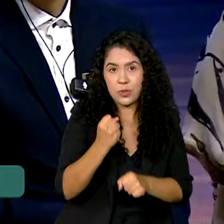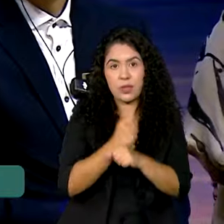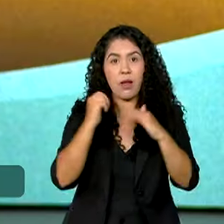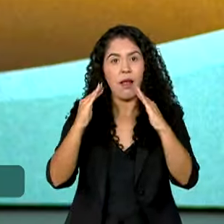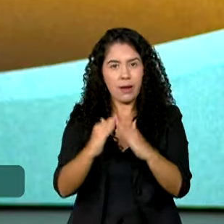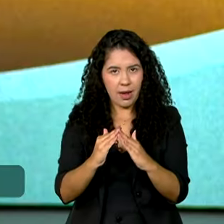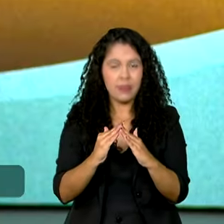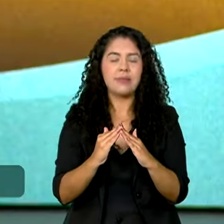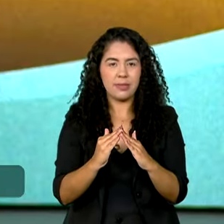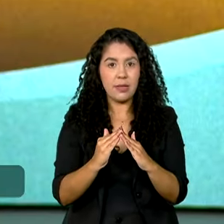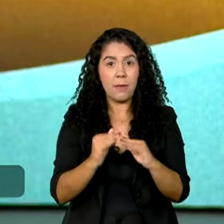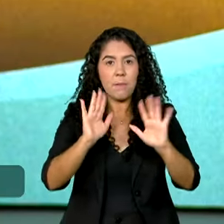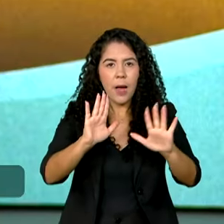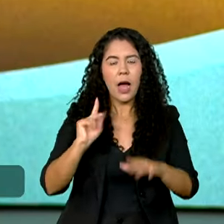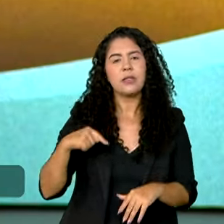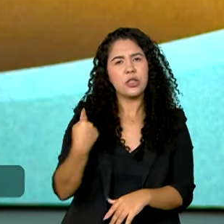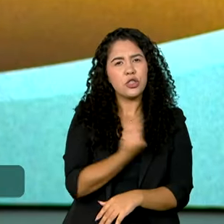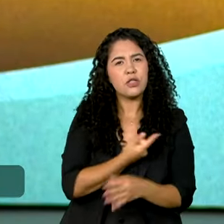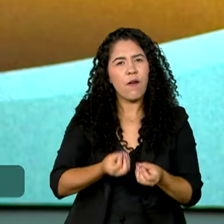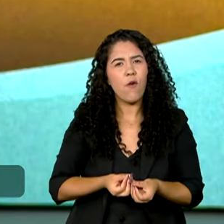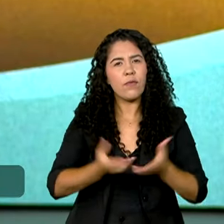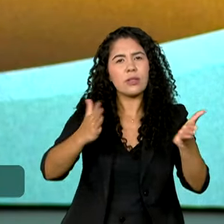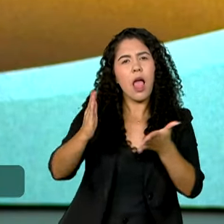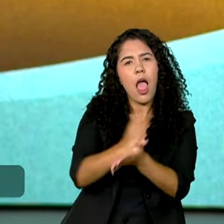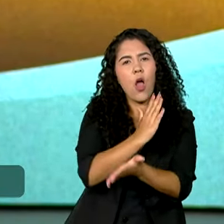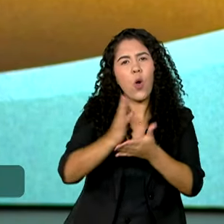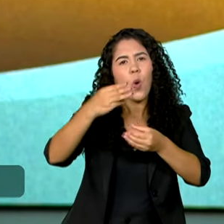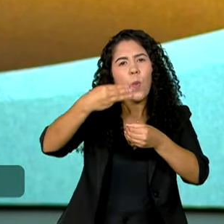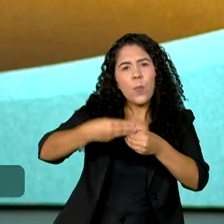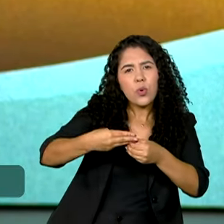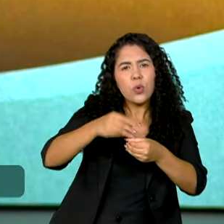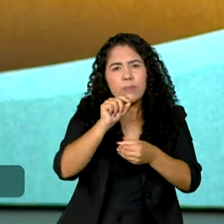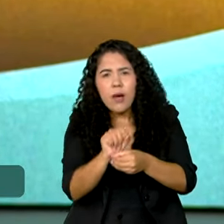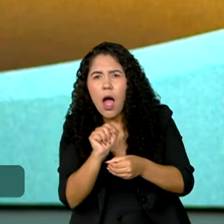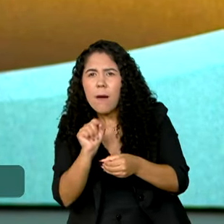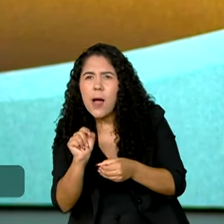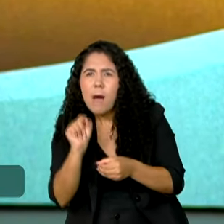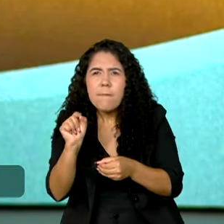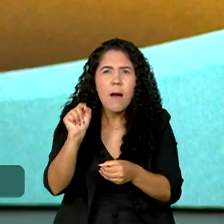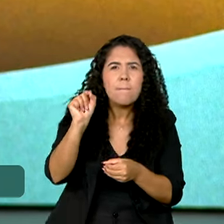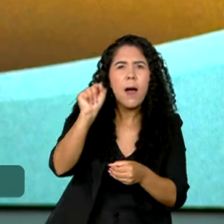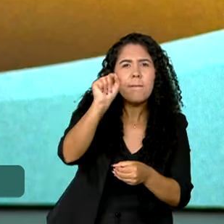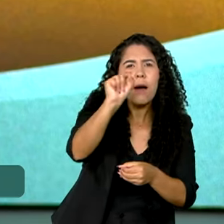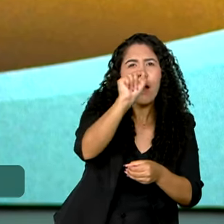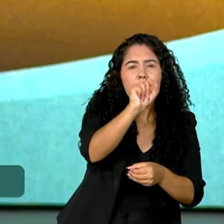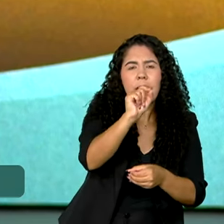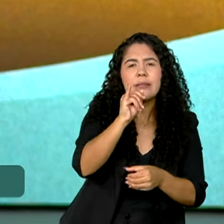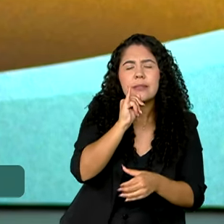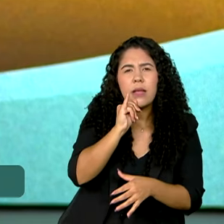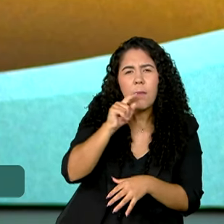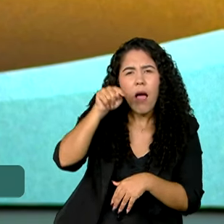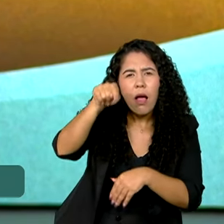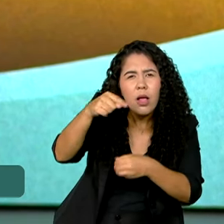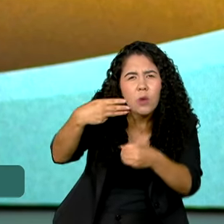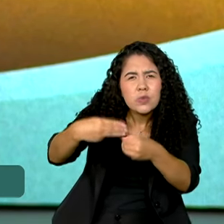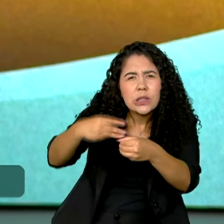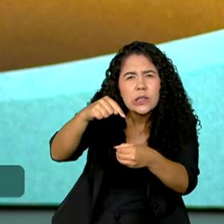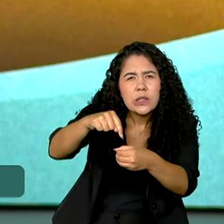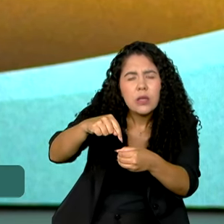em alguns municípios, senhoras e senhores, onde a biblioteca daquele município